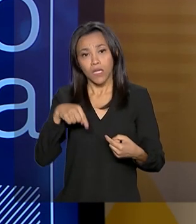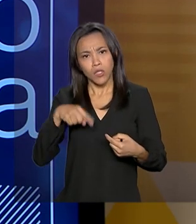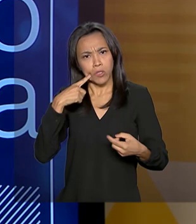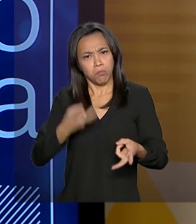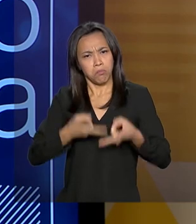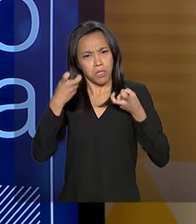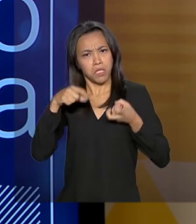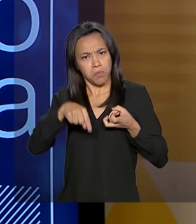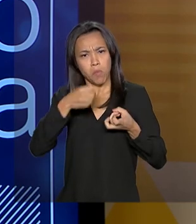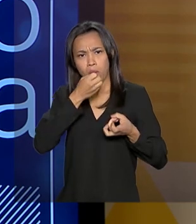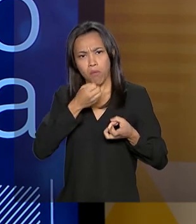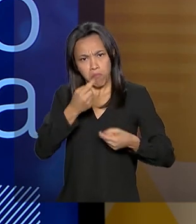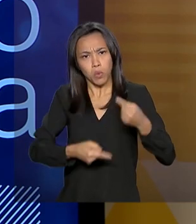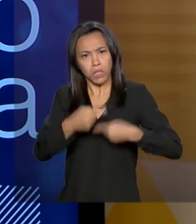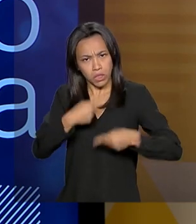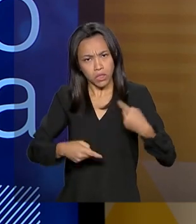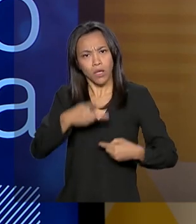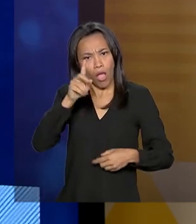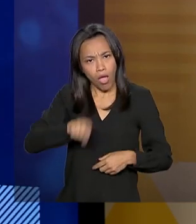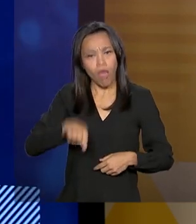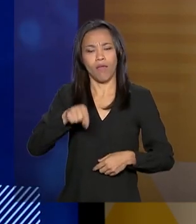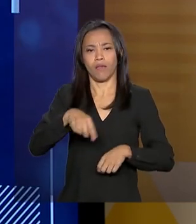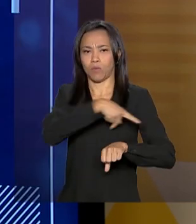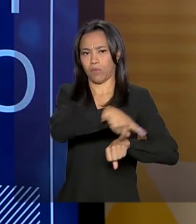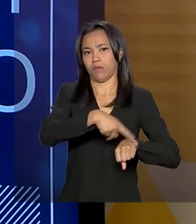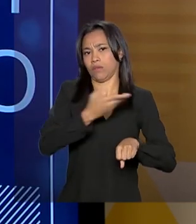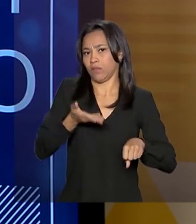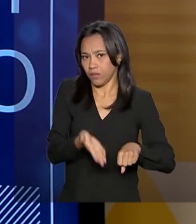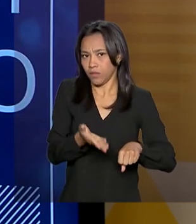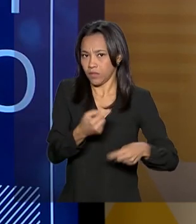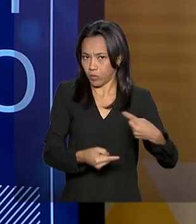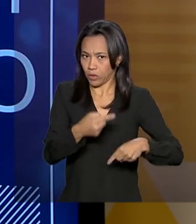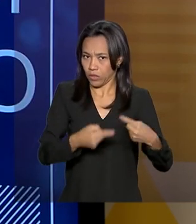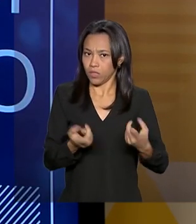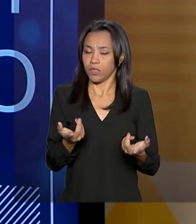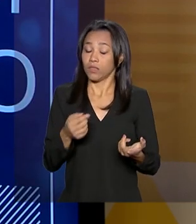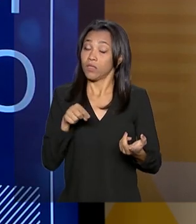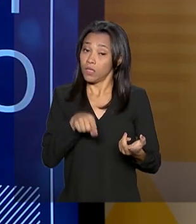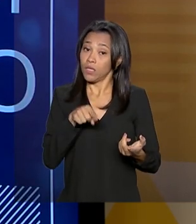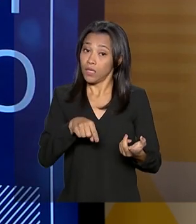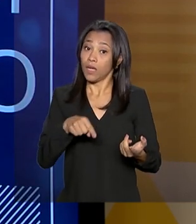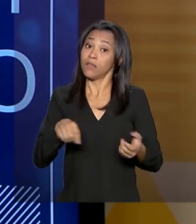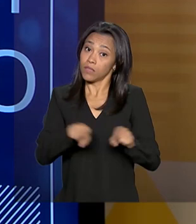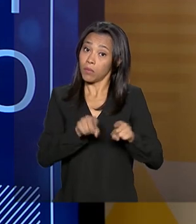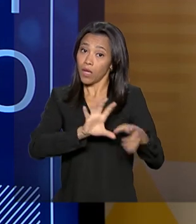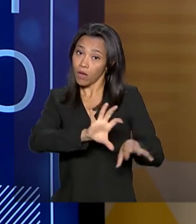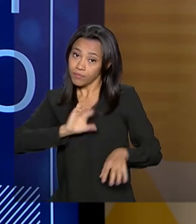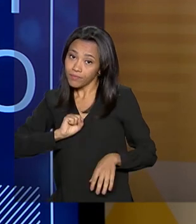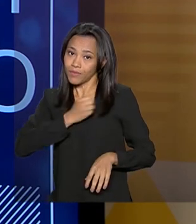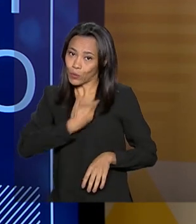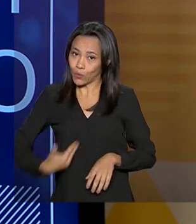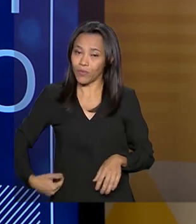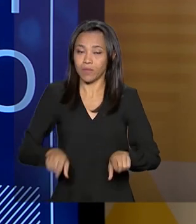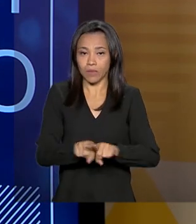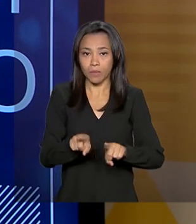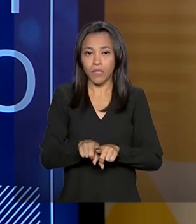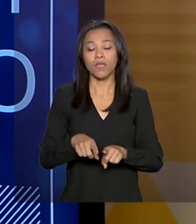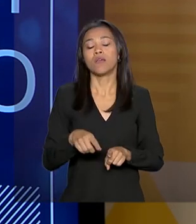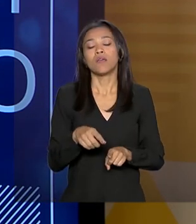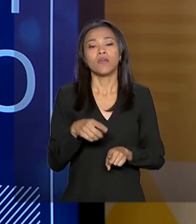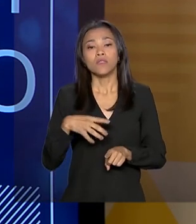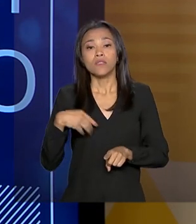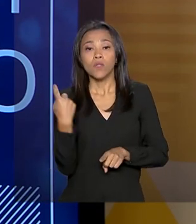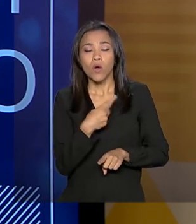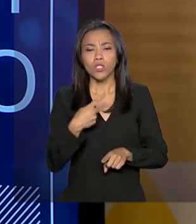pública como uma política de Estado, né, e tornamos também essa política uma política desse governo. Estamos tratando de